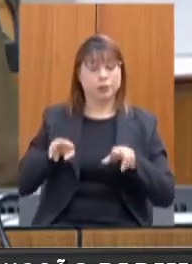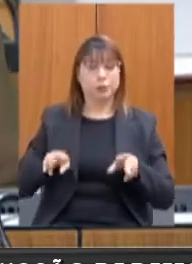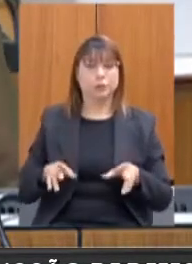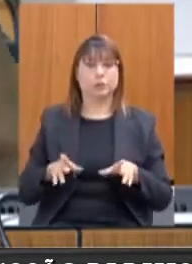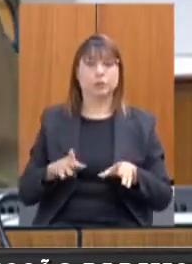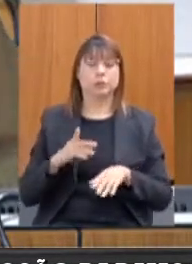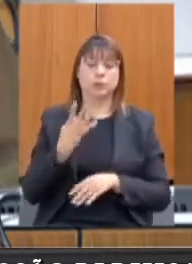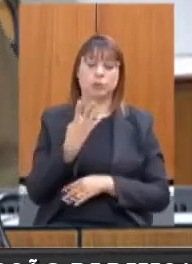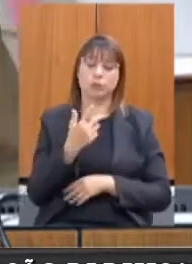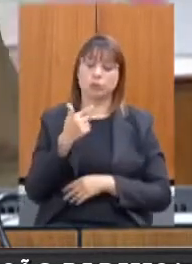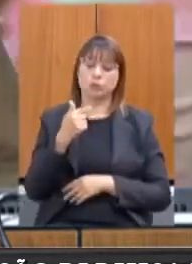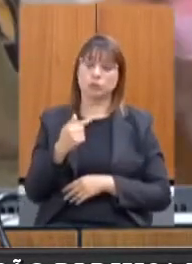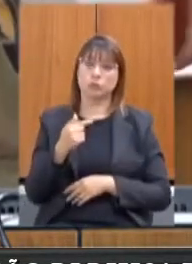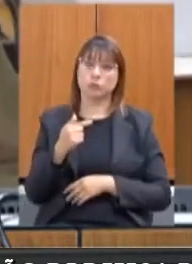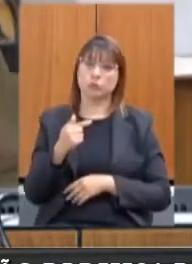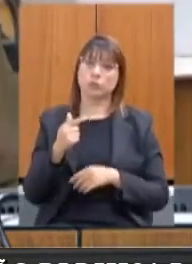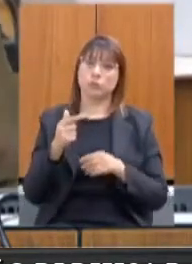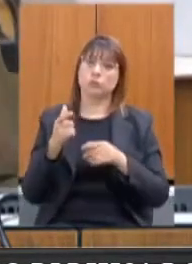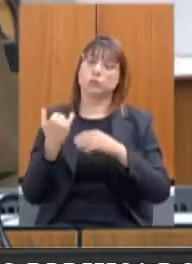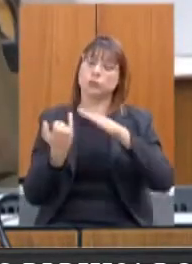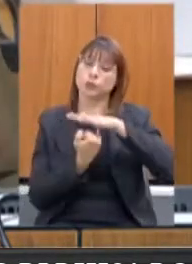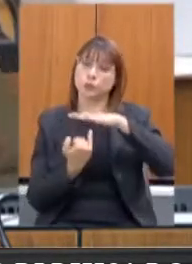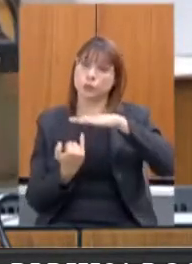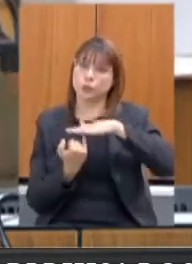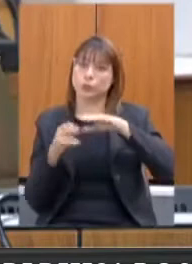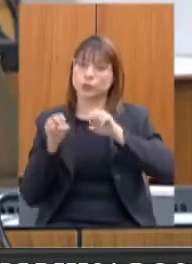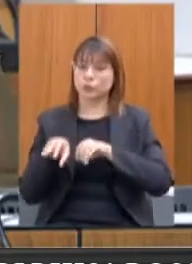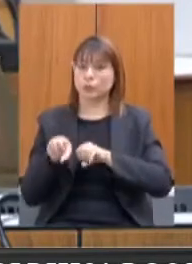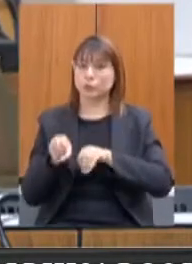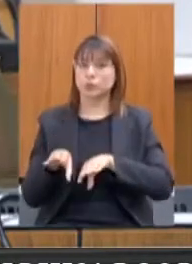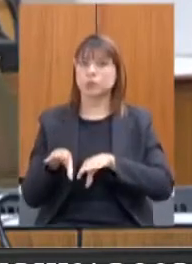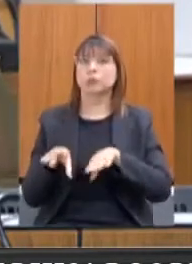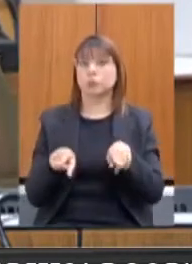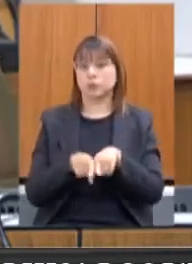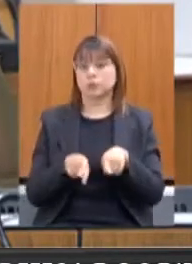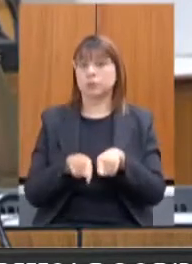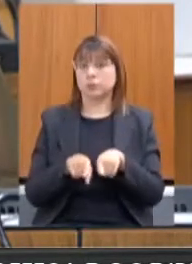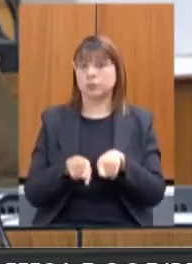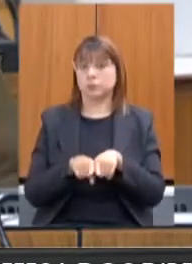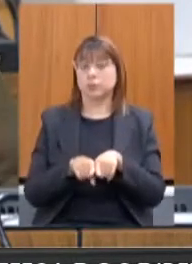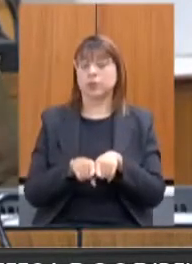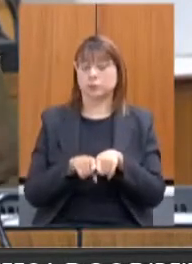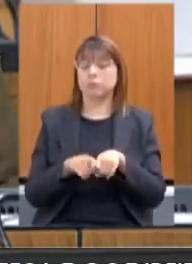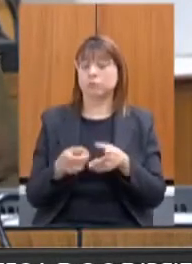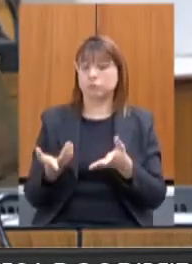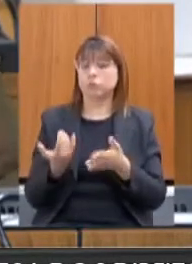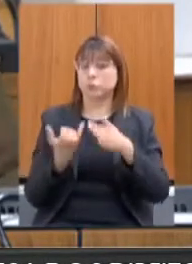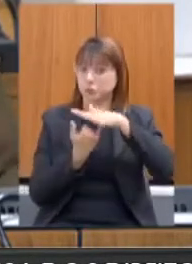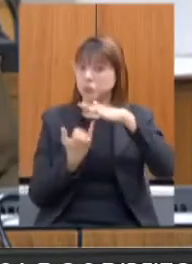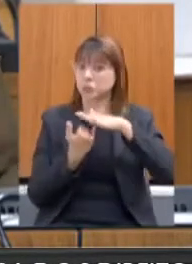47 instituições de ensino, inclusive instituições internacionais.